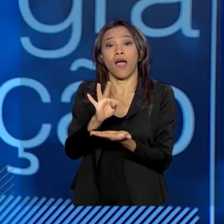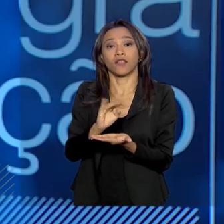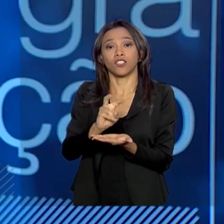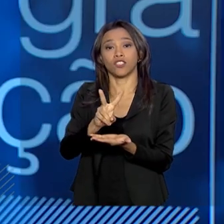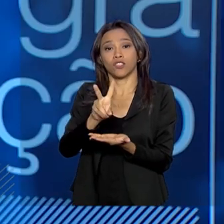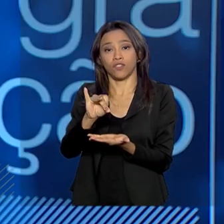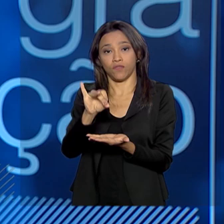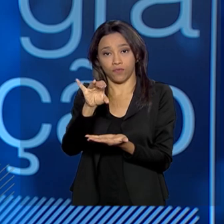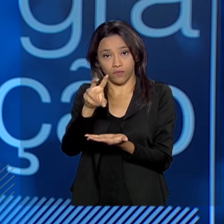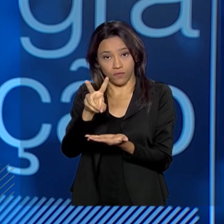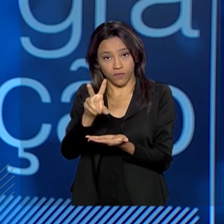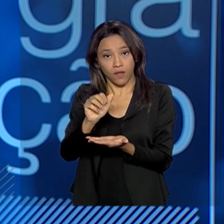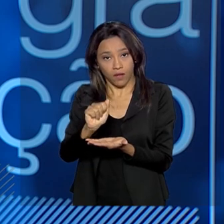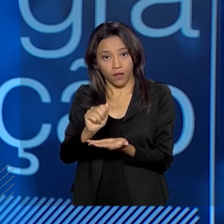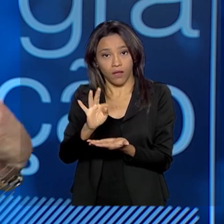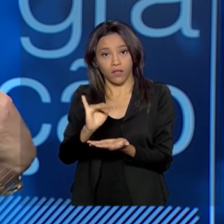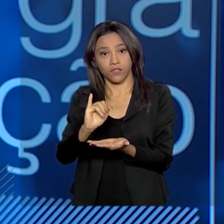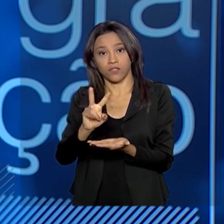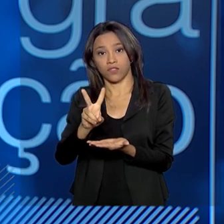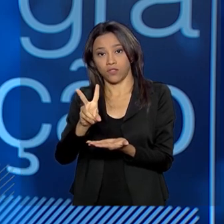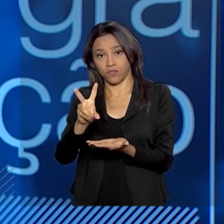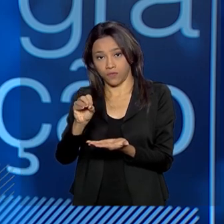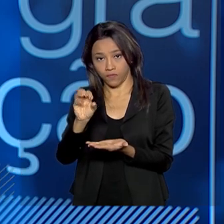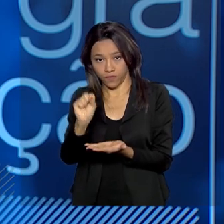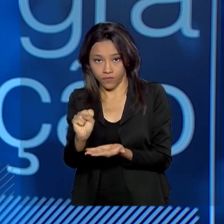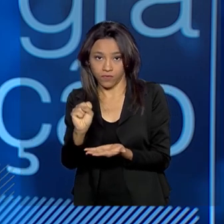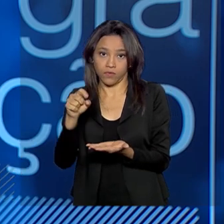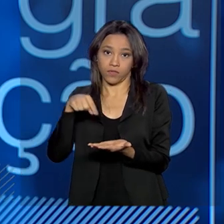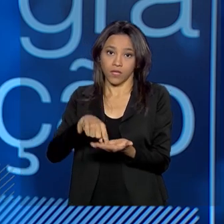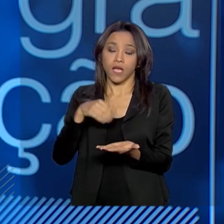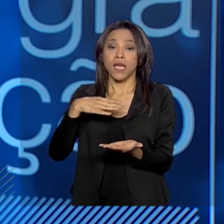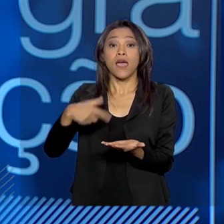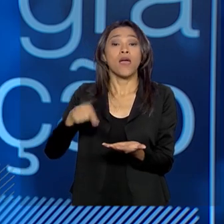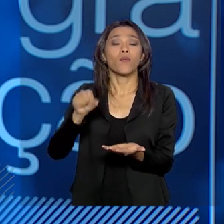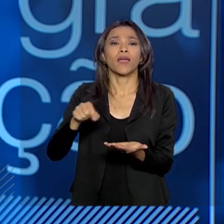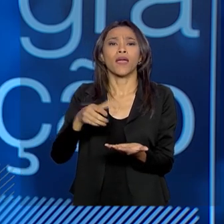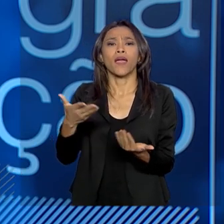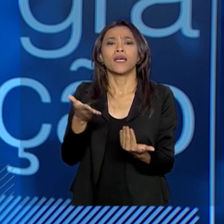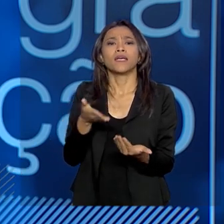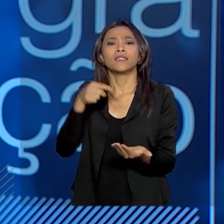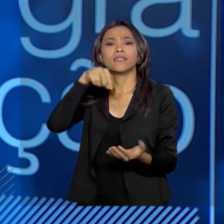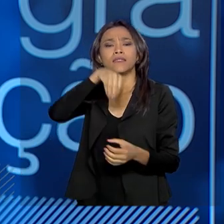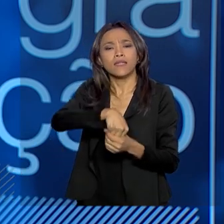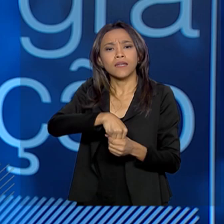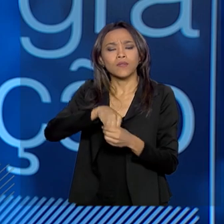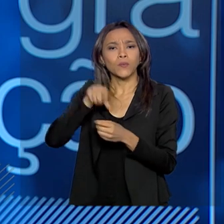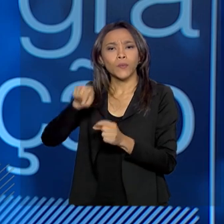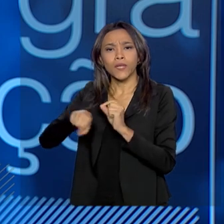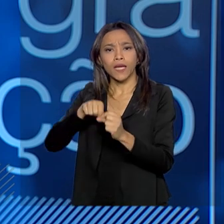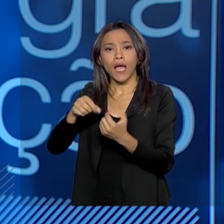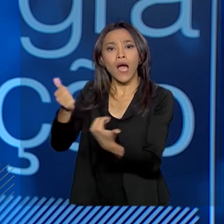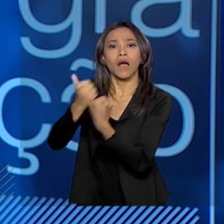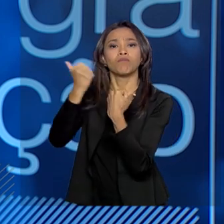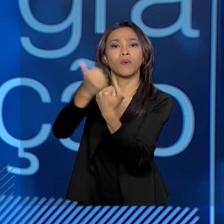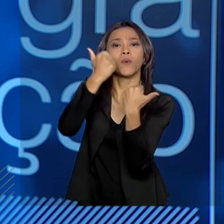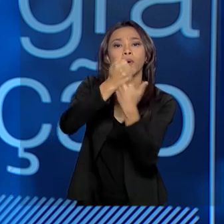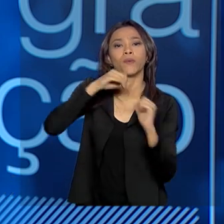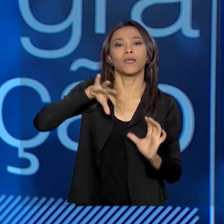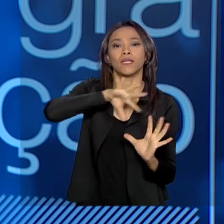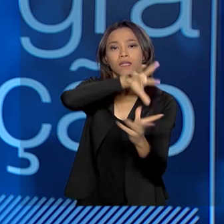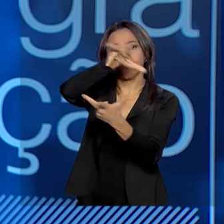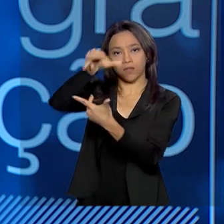autoridade central. Ou seja, por ali circulam os pedidos de cooperação internacional. De